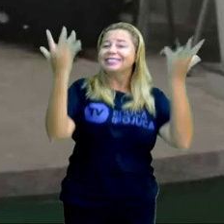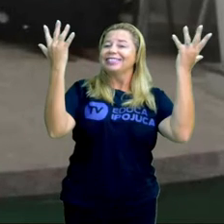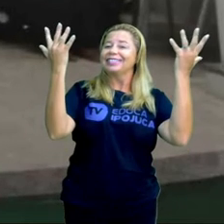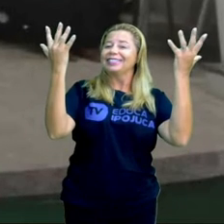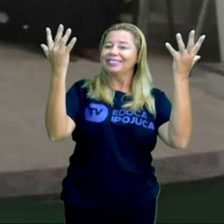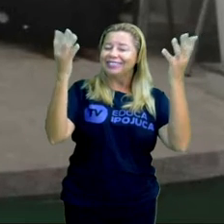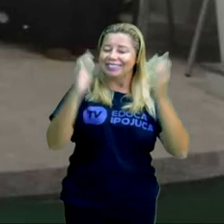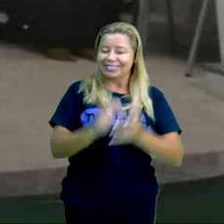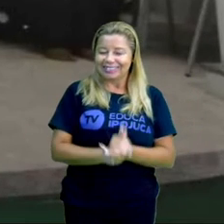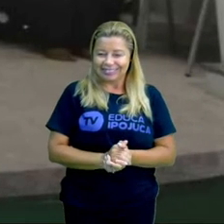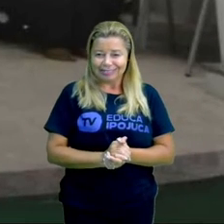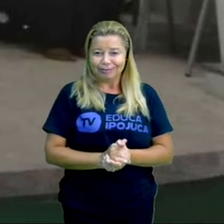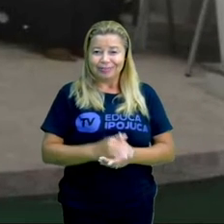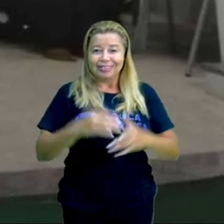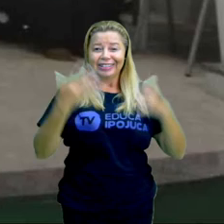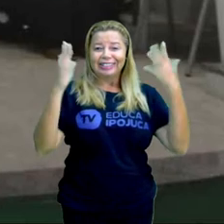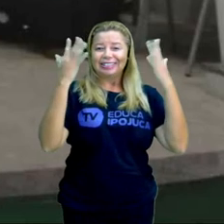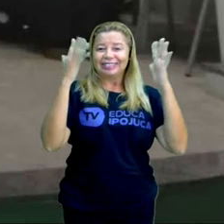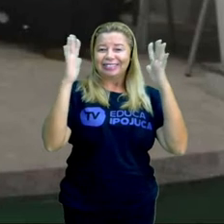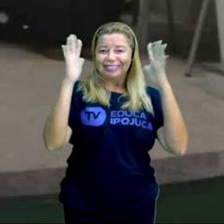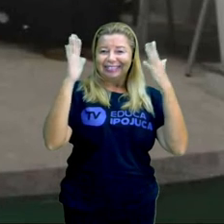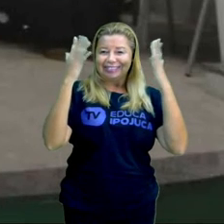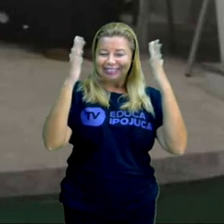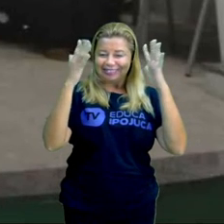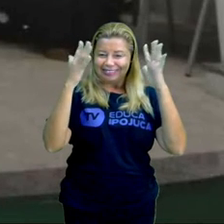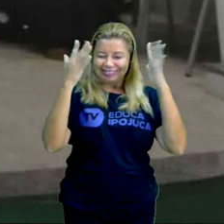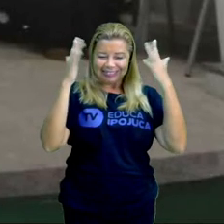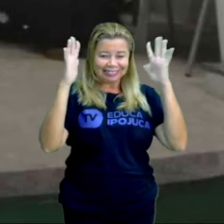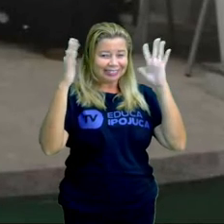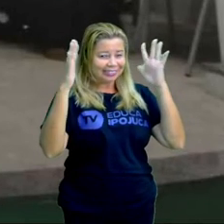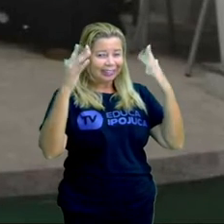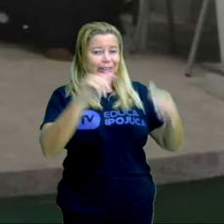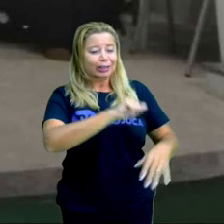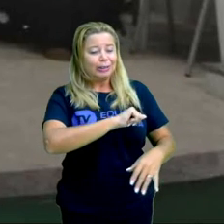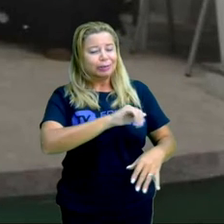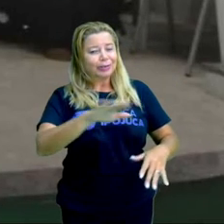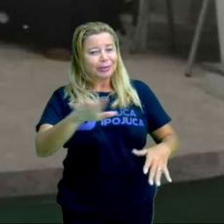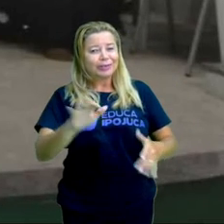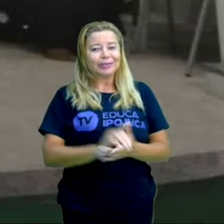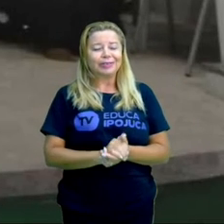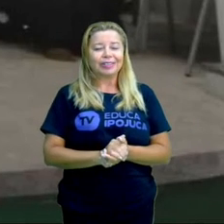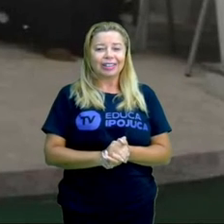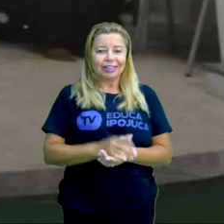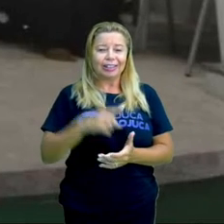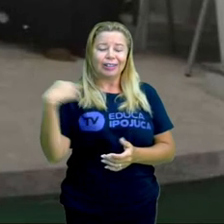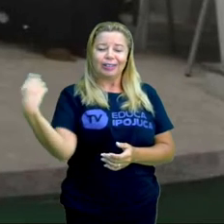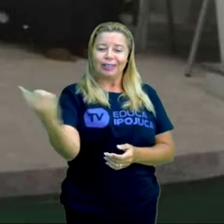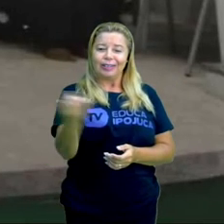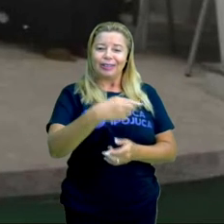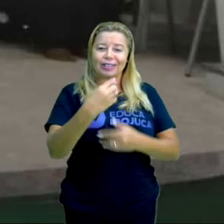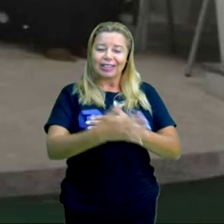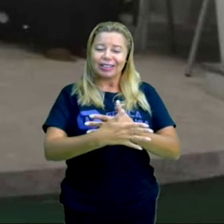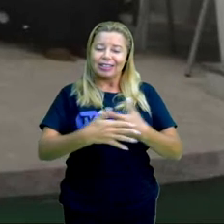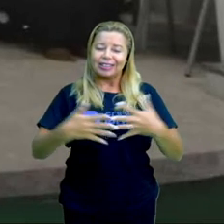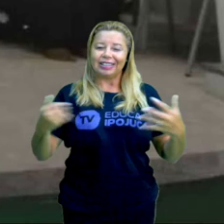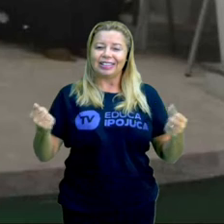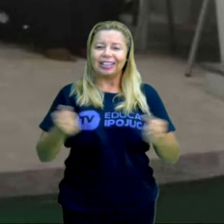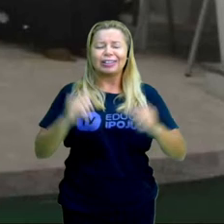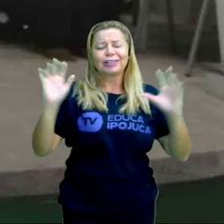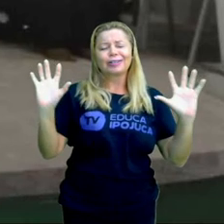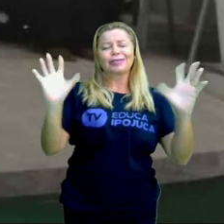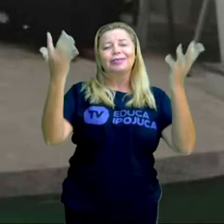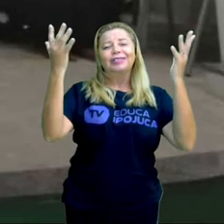parabéns, mais uma vez. Uma salva de palmas para Ipojuca, nossa cidade, que está comemorando